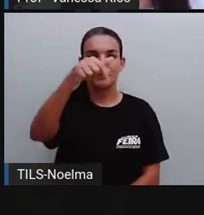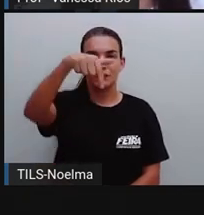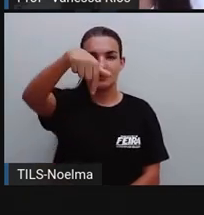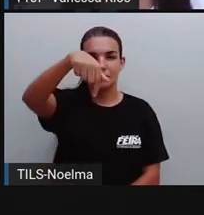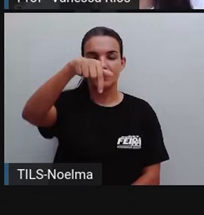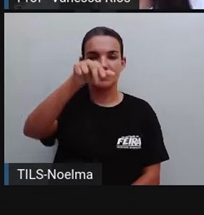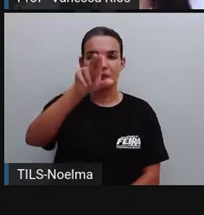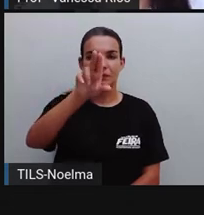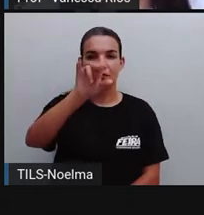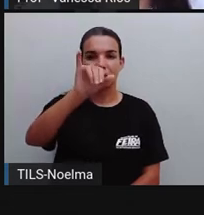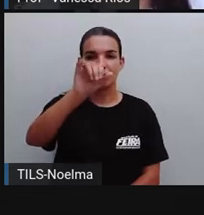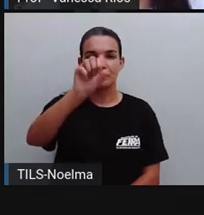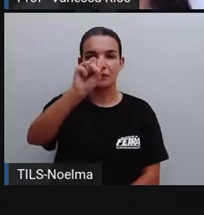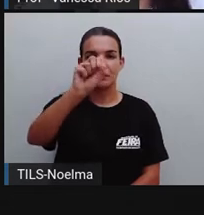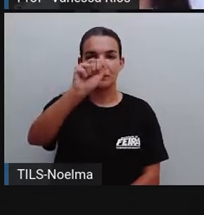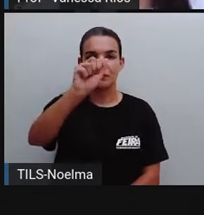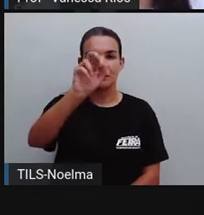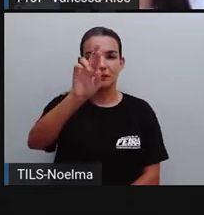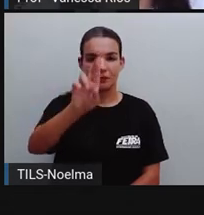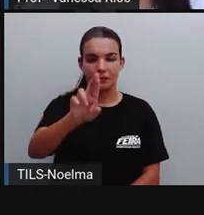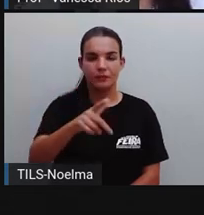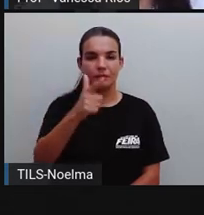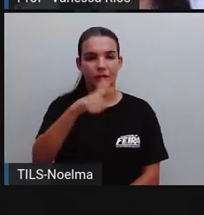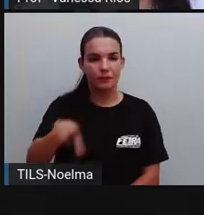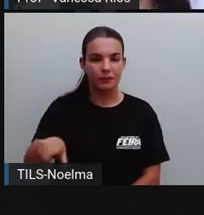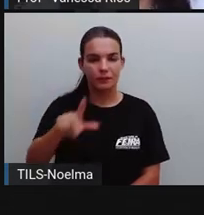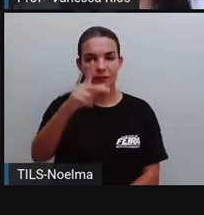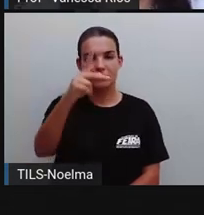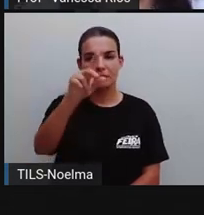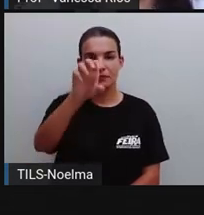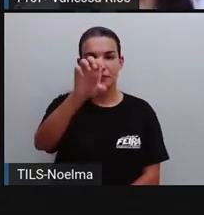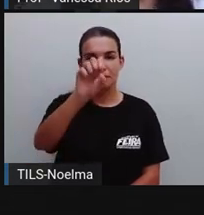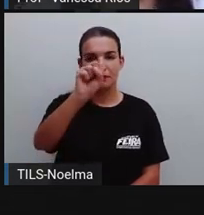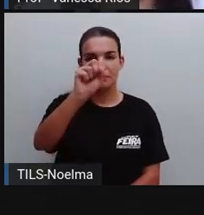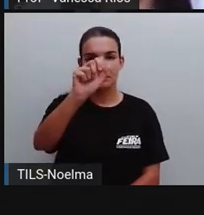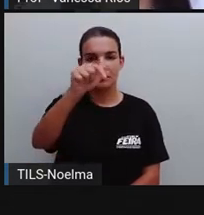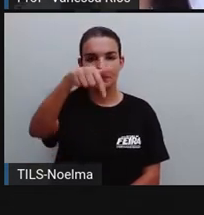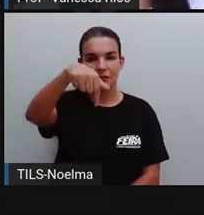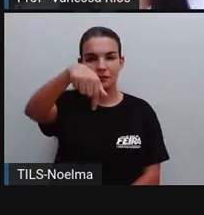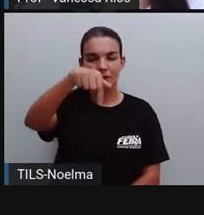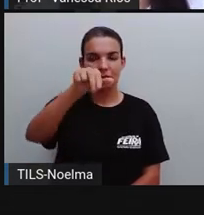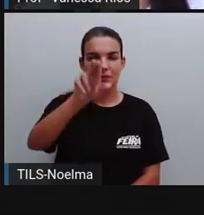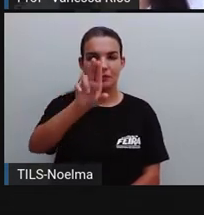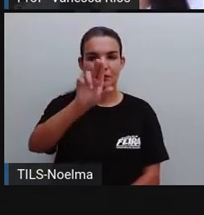certo? Para utilizar as letras corretas. Pesquisar.